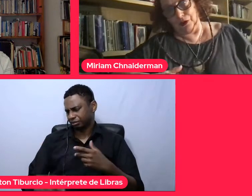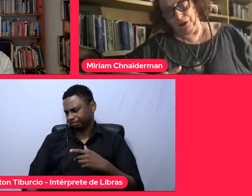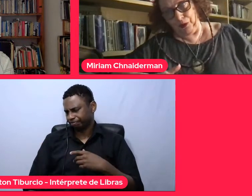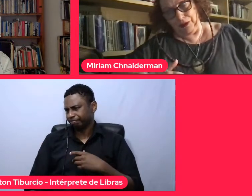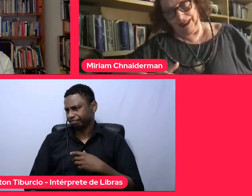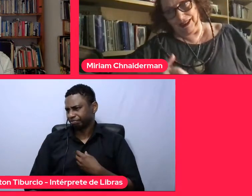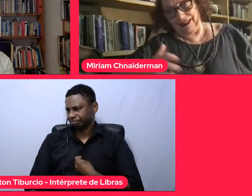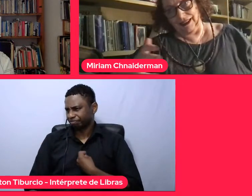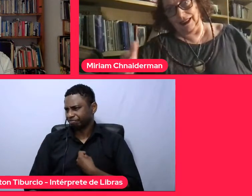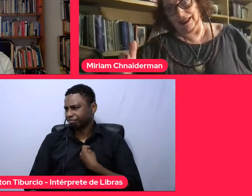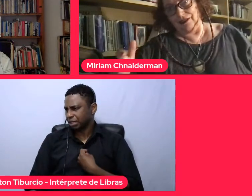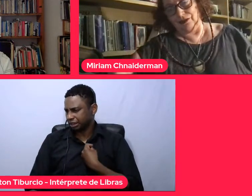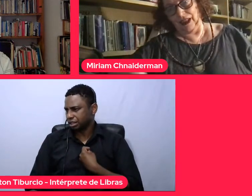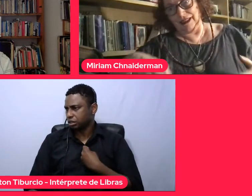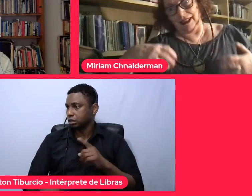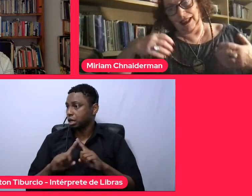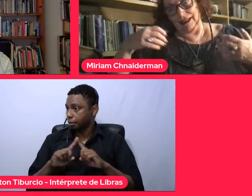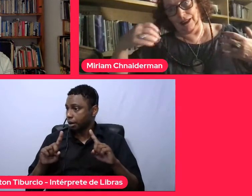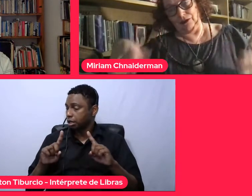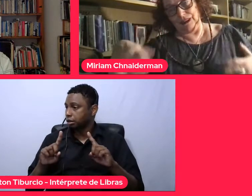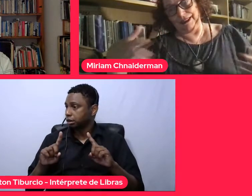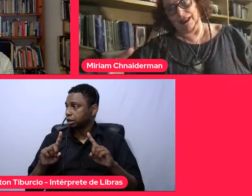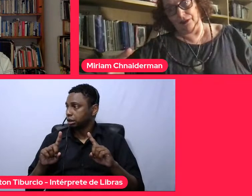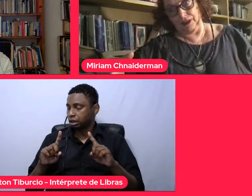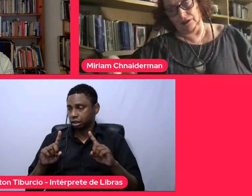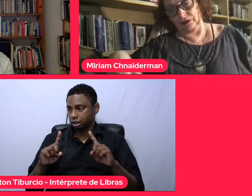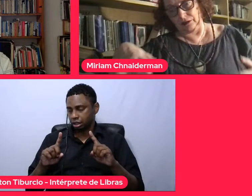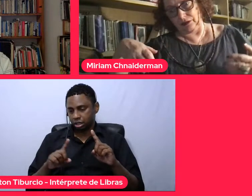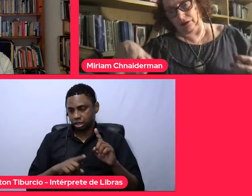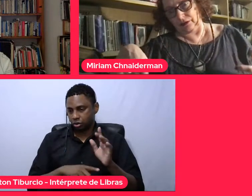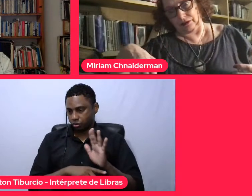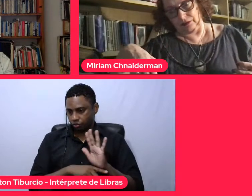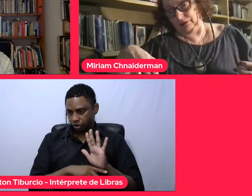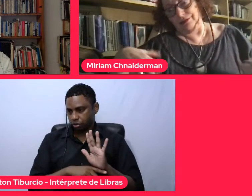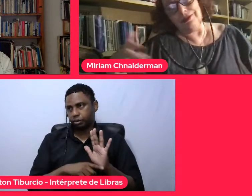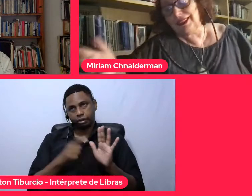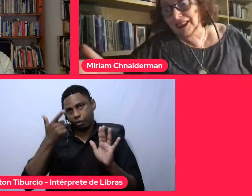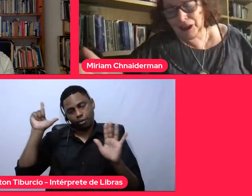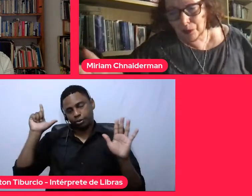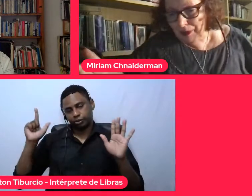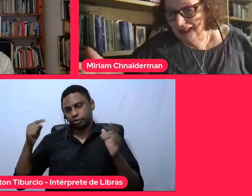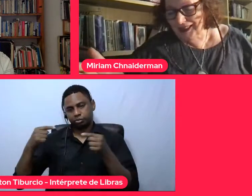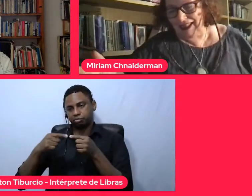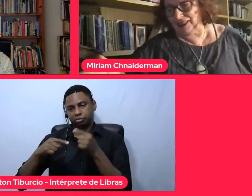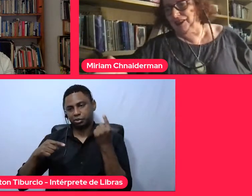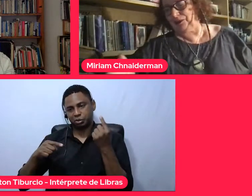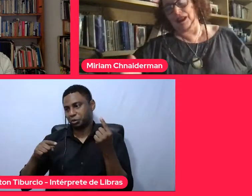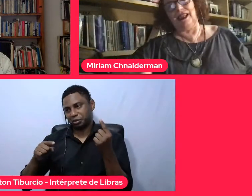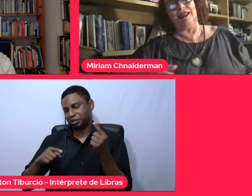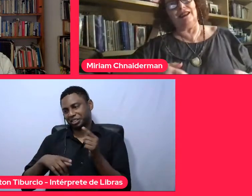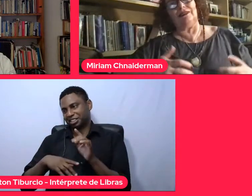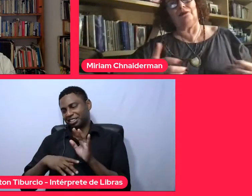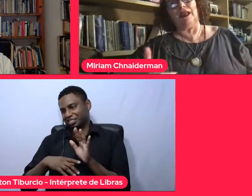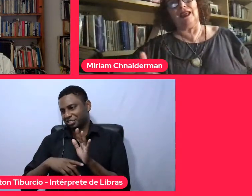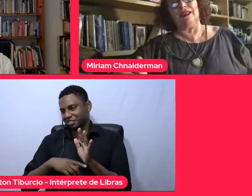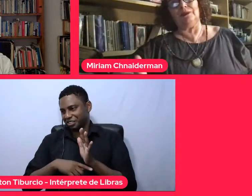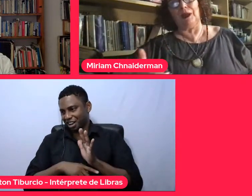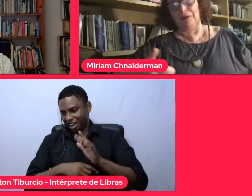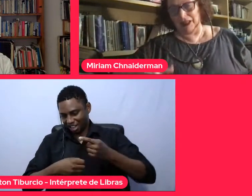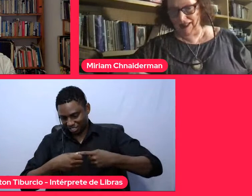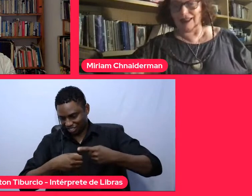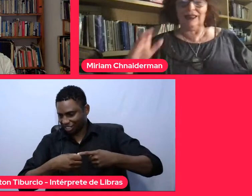outros filmes a cidade não esteve tão presente, mas,